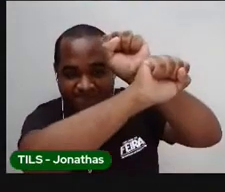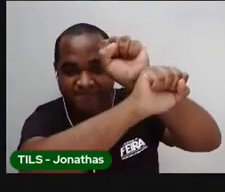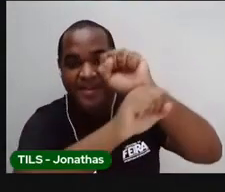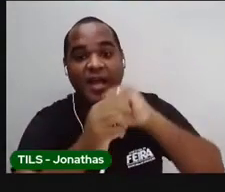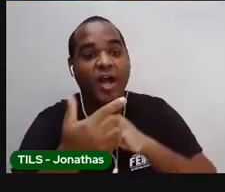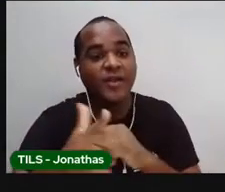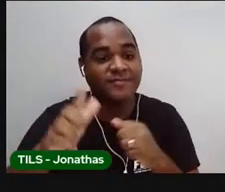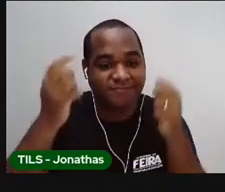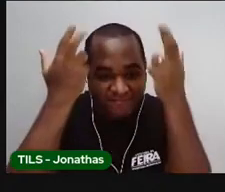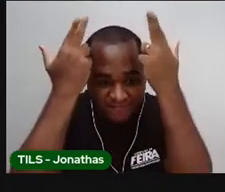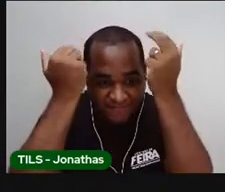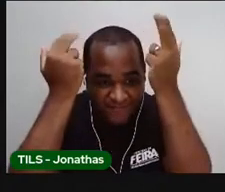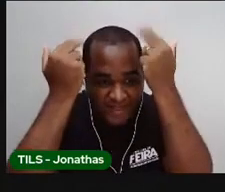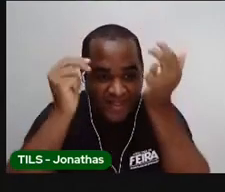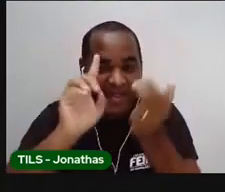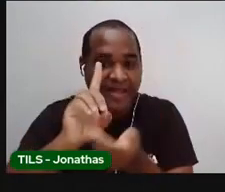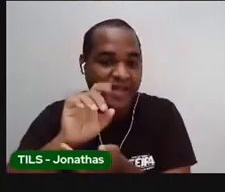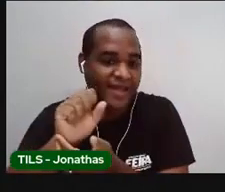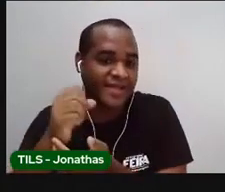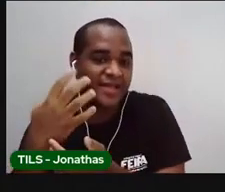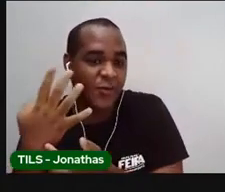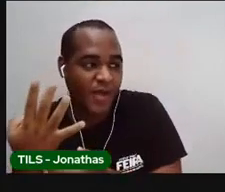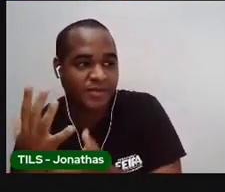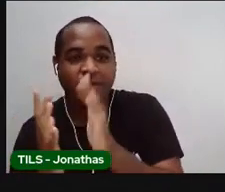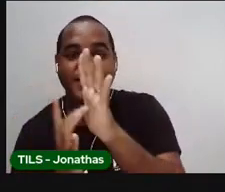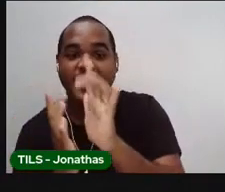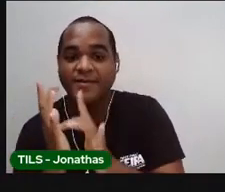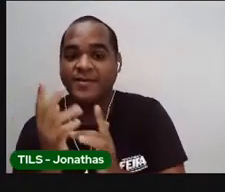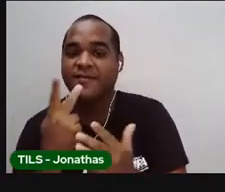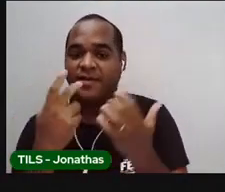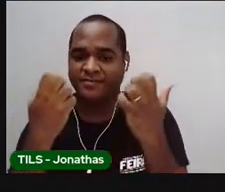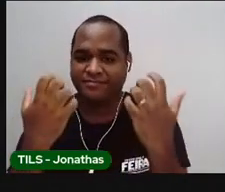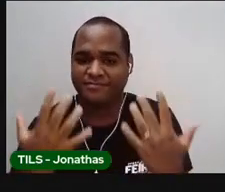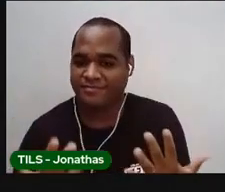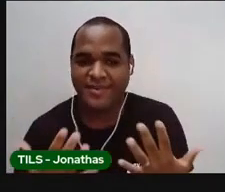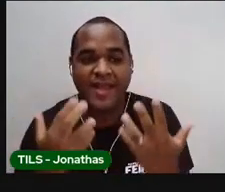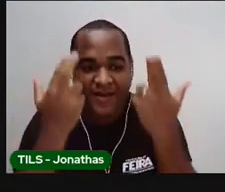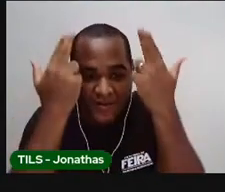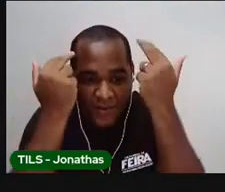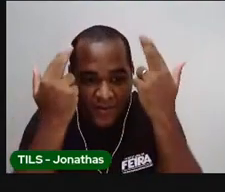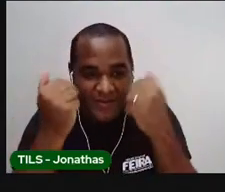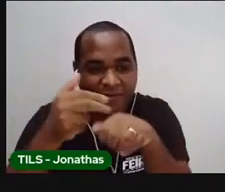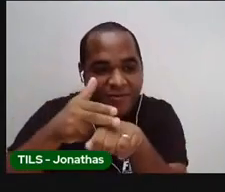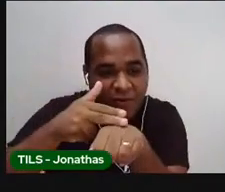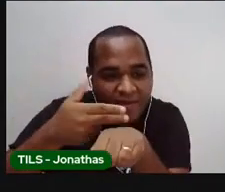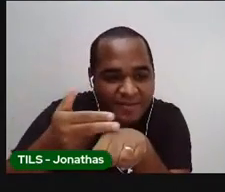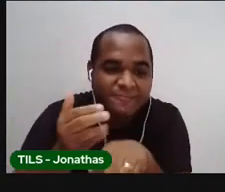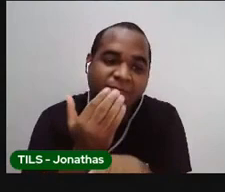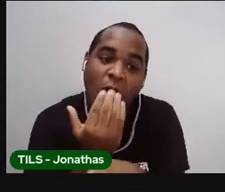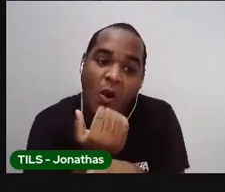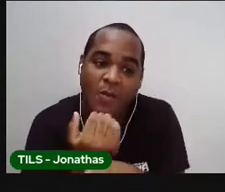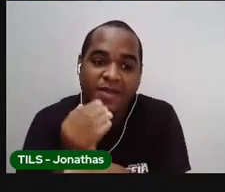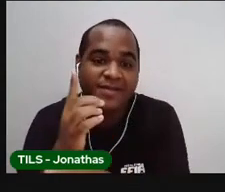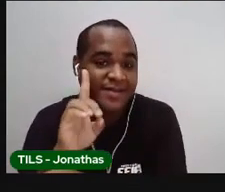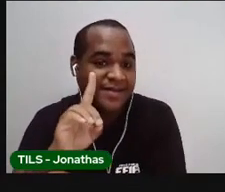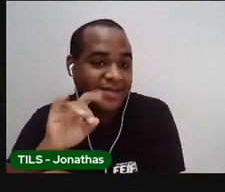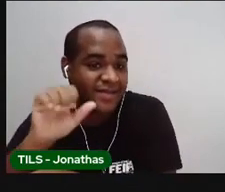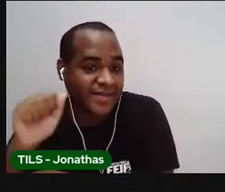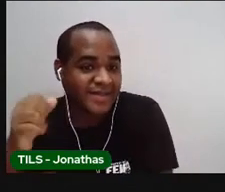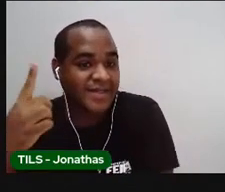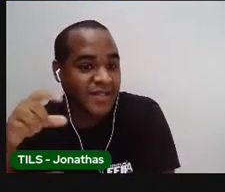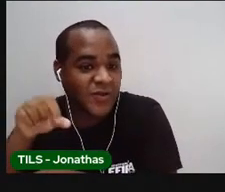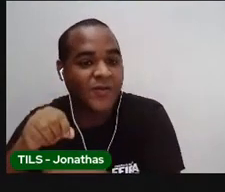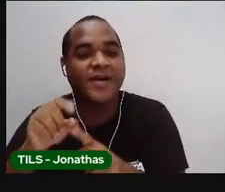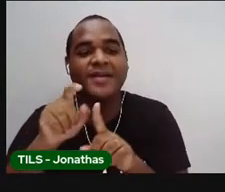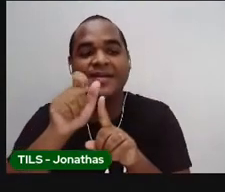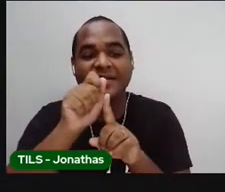de Páscoa, é o dia que Jesus ressuscitou e que a gente come chocolate. E no dia 19, é